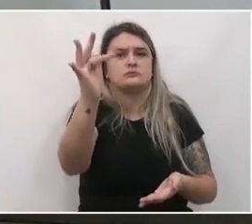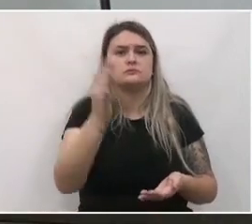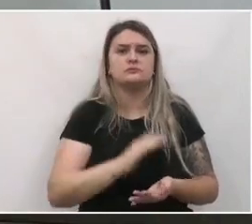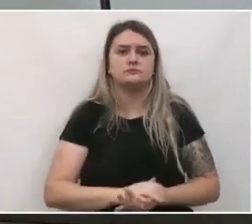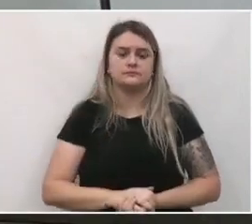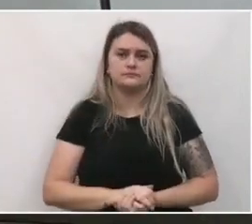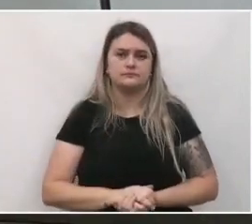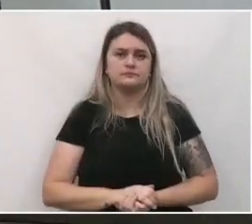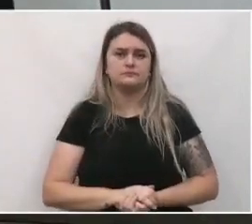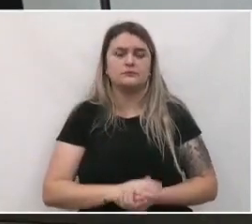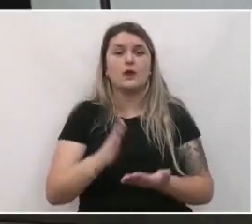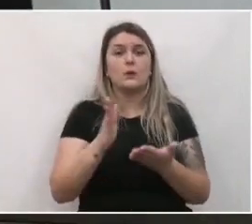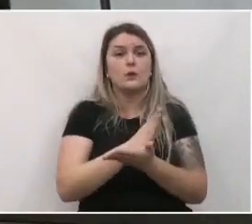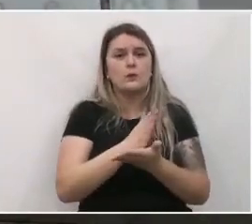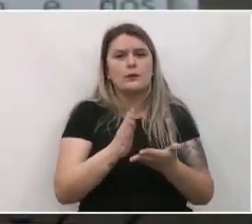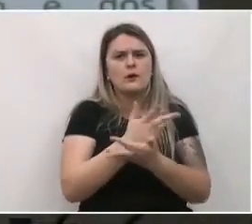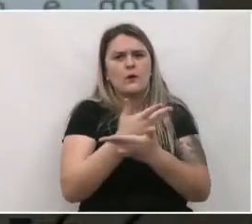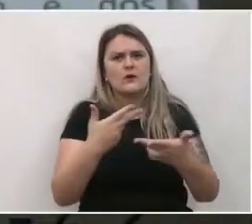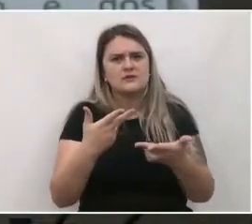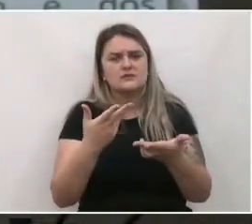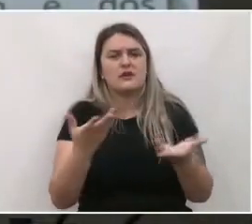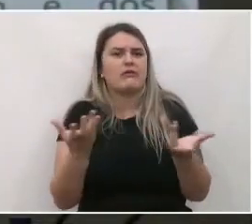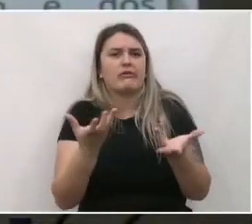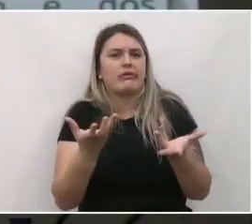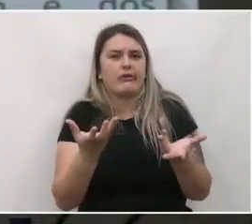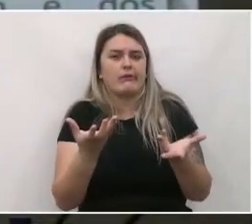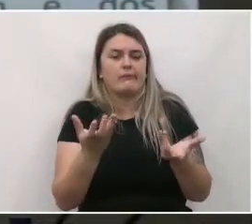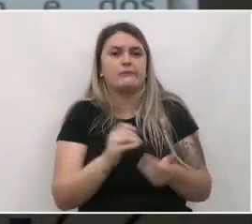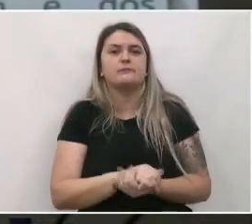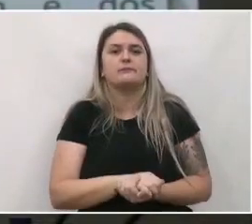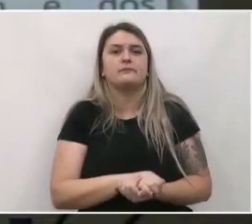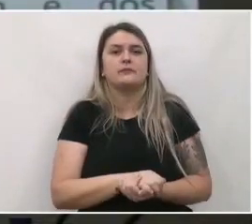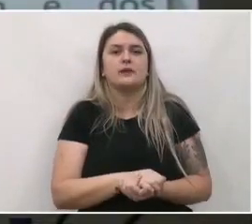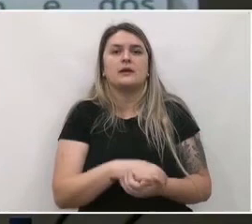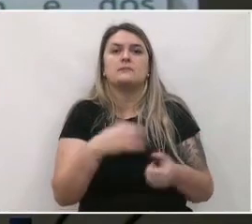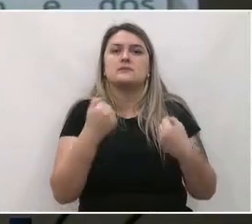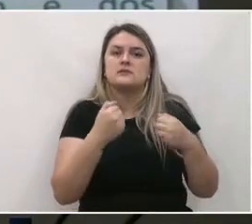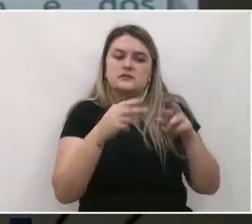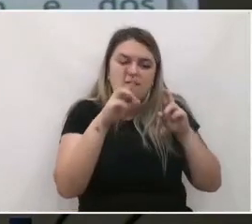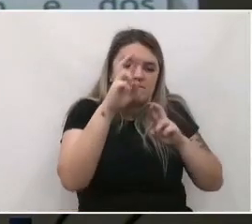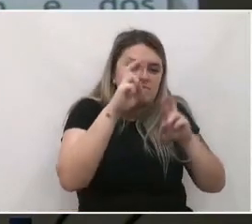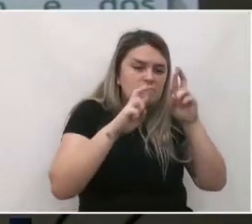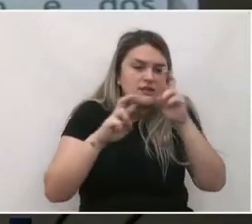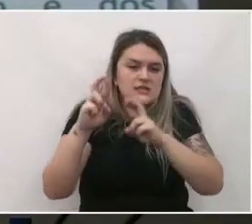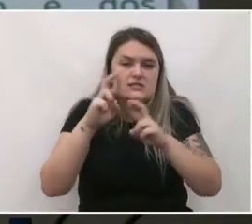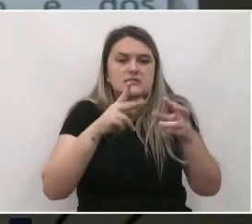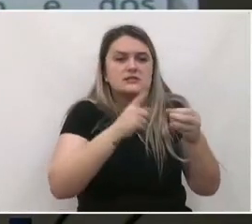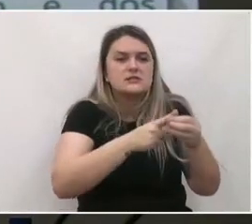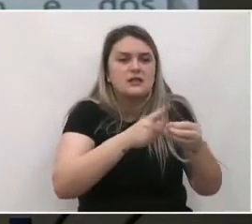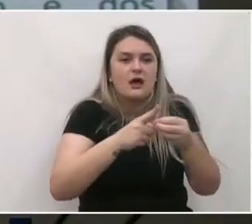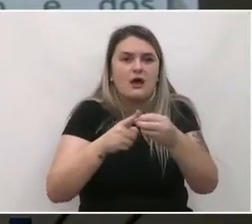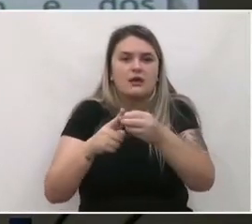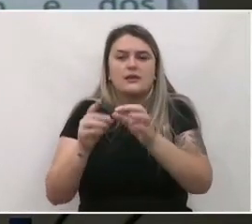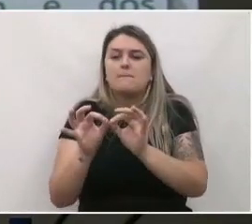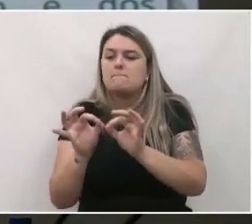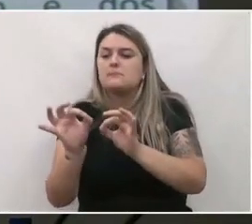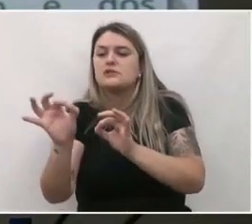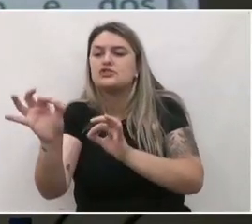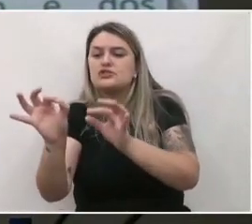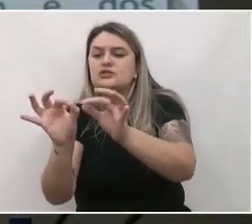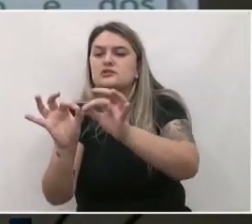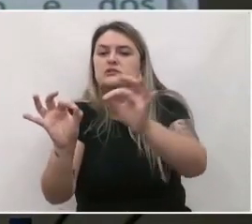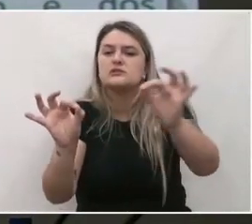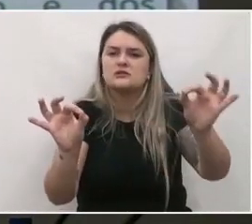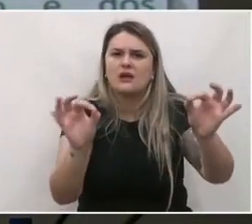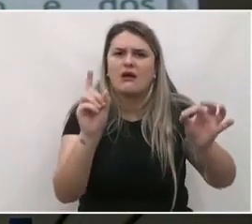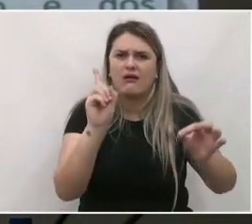Então, algumas das coisas que a gente quer chegar com a revisão do plano diretor é rever o perímetro urbano, ou seja, verificar se hoje o